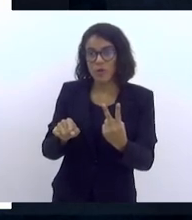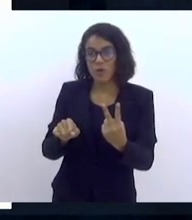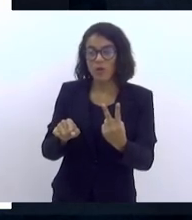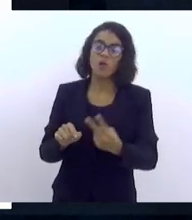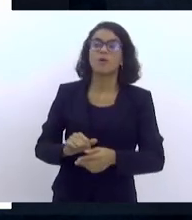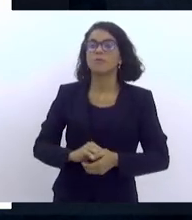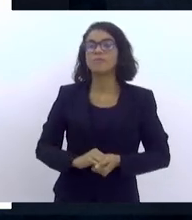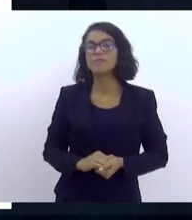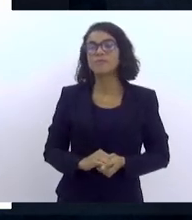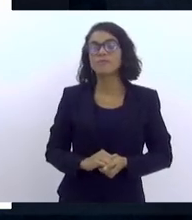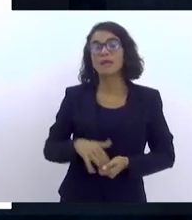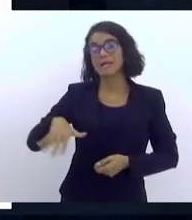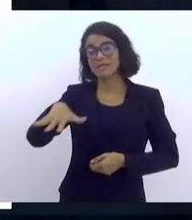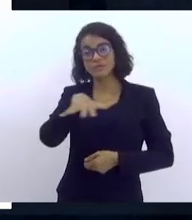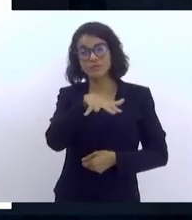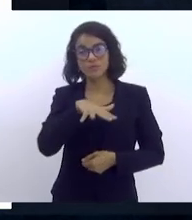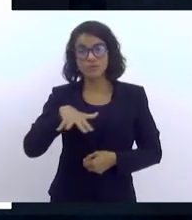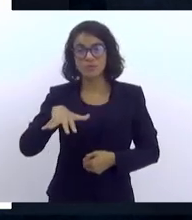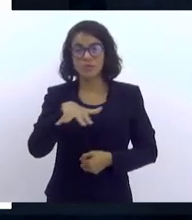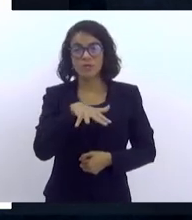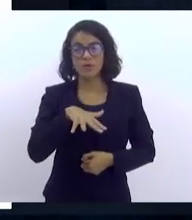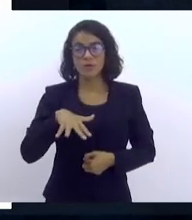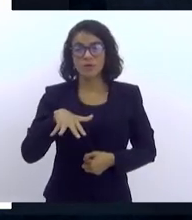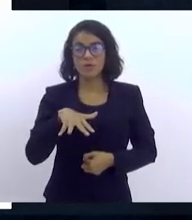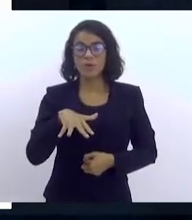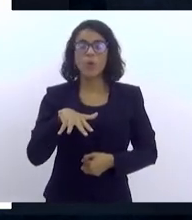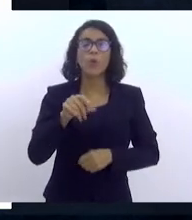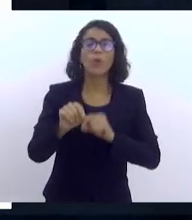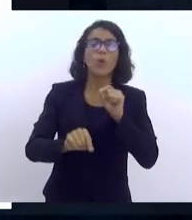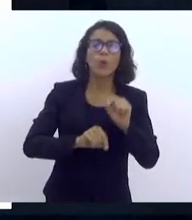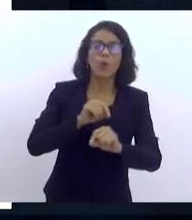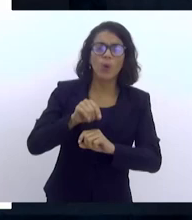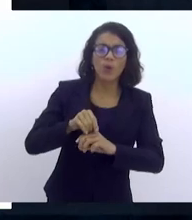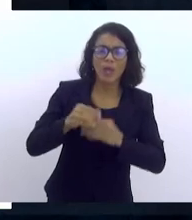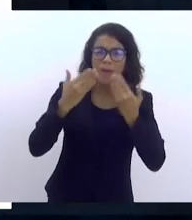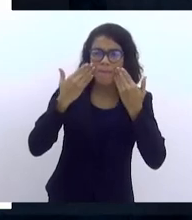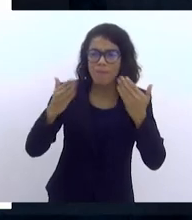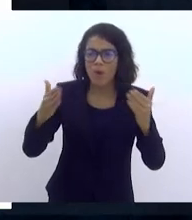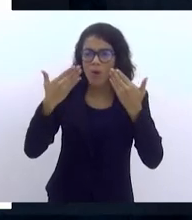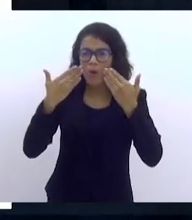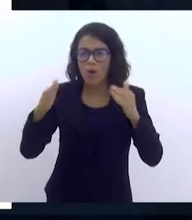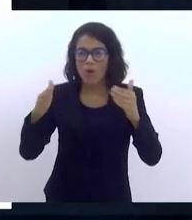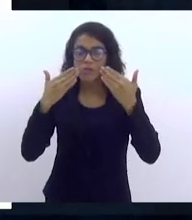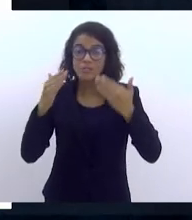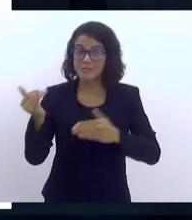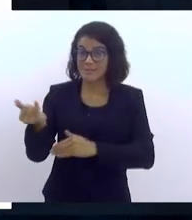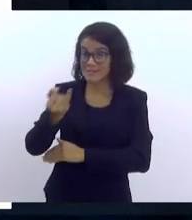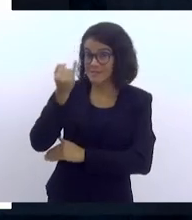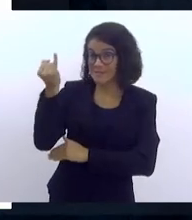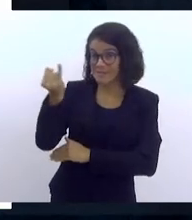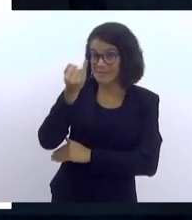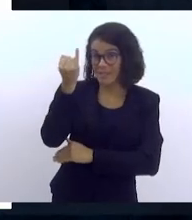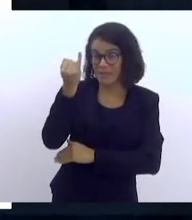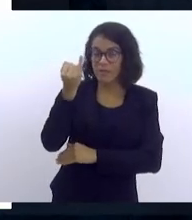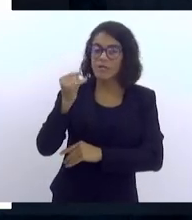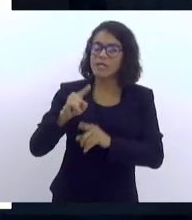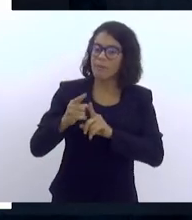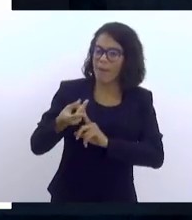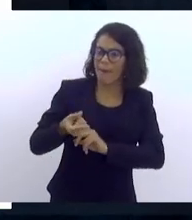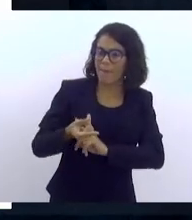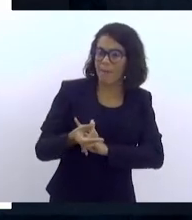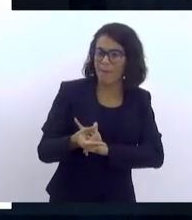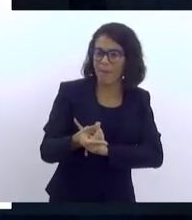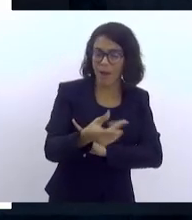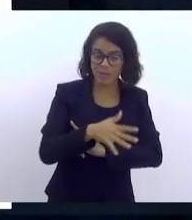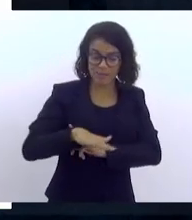Em linhas gerais, o que tem se mostrado relevante e duradouro